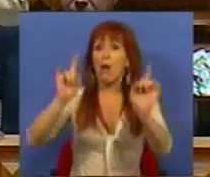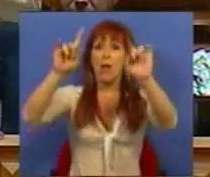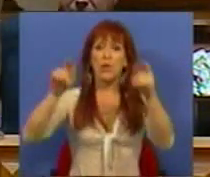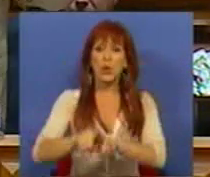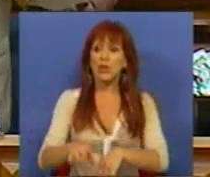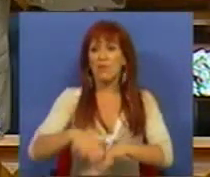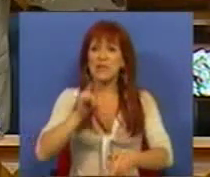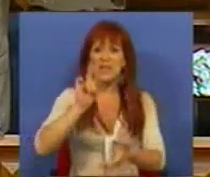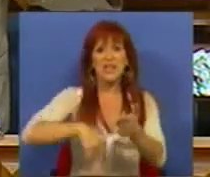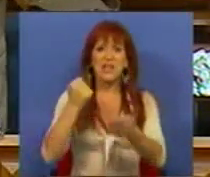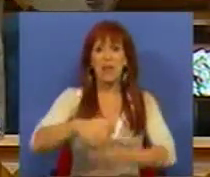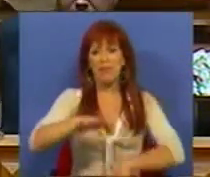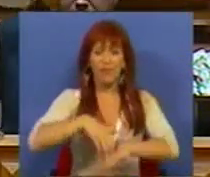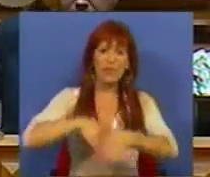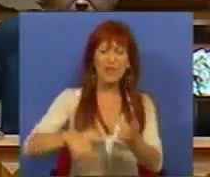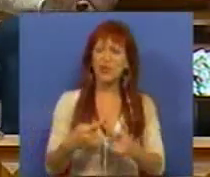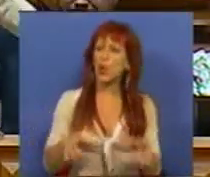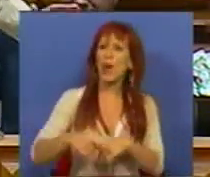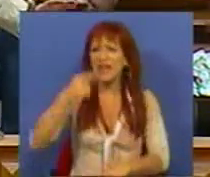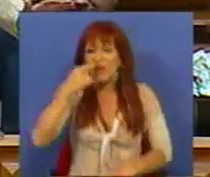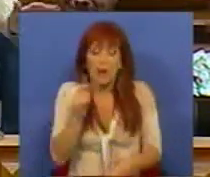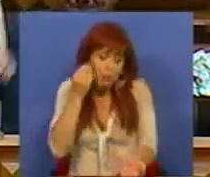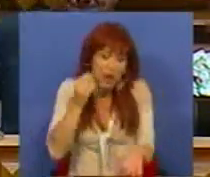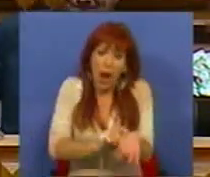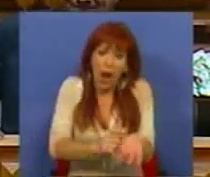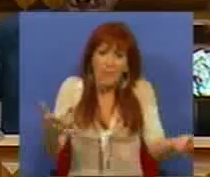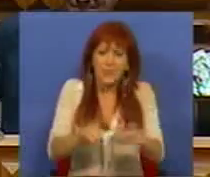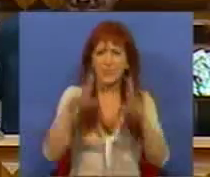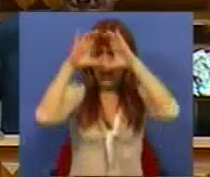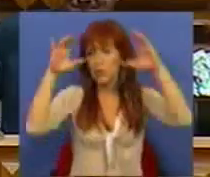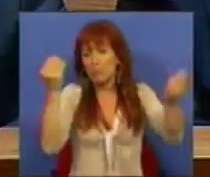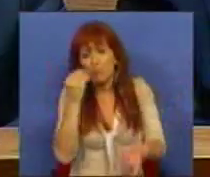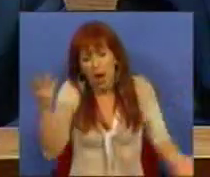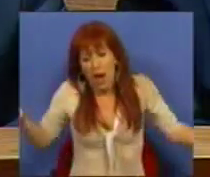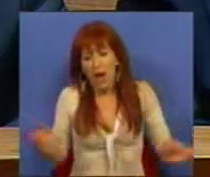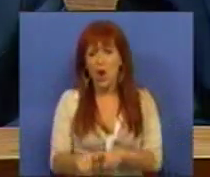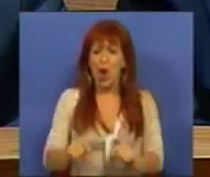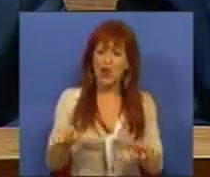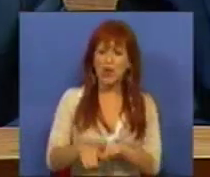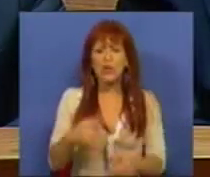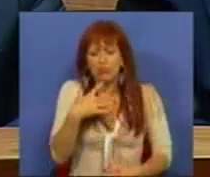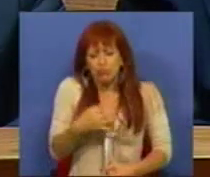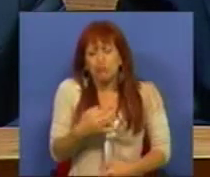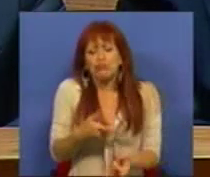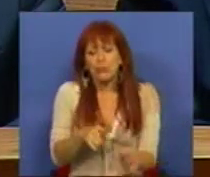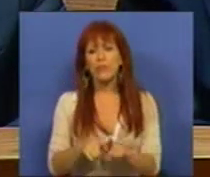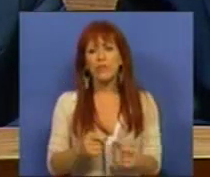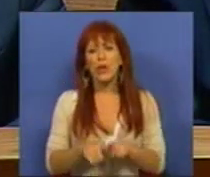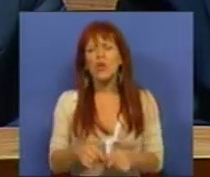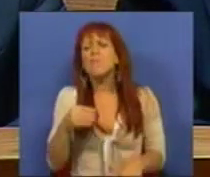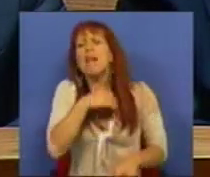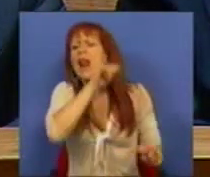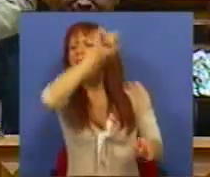que tomaríamos sempre. Não é defeito, é feitiço. É uma ideologia. Nós estamos convencidos que há uns